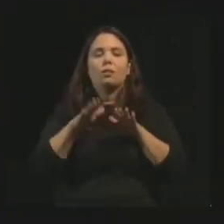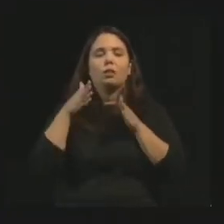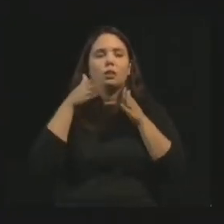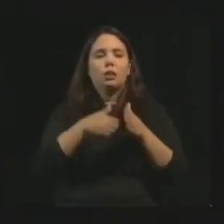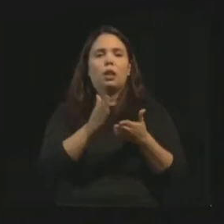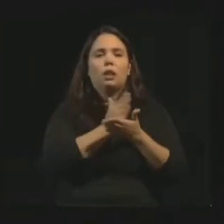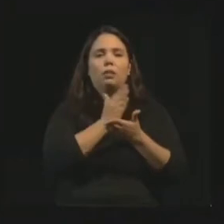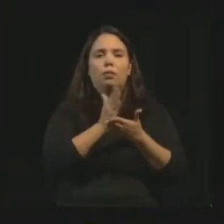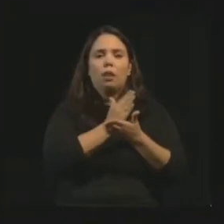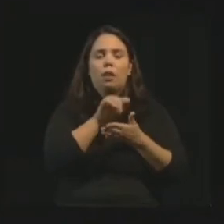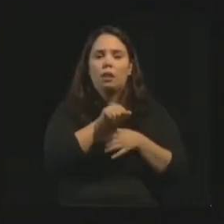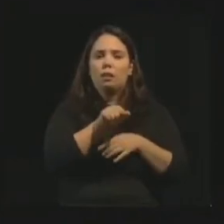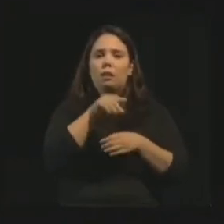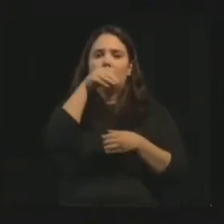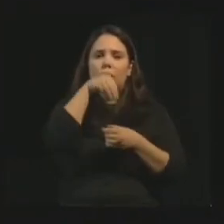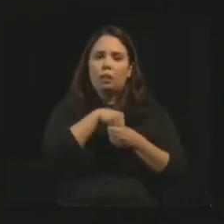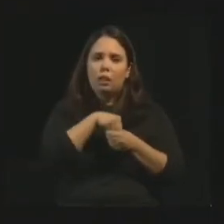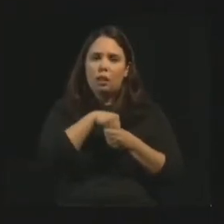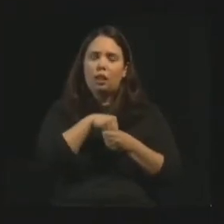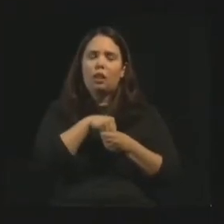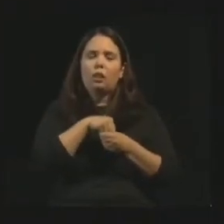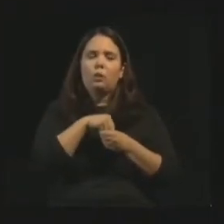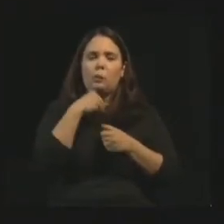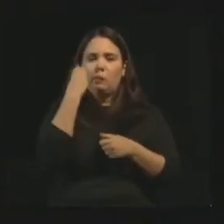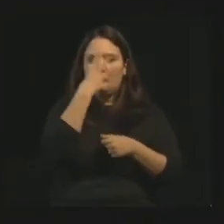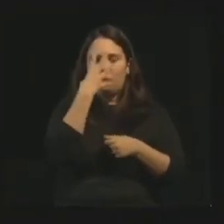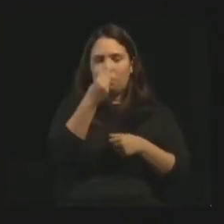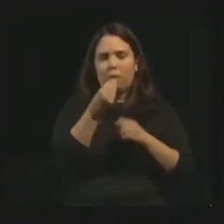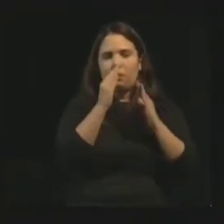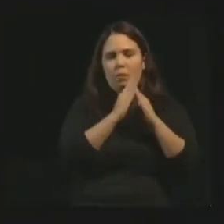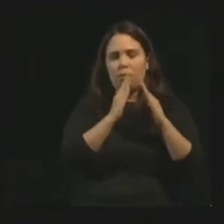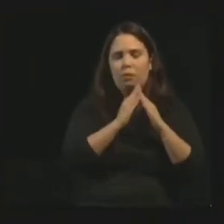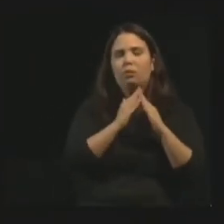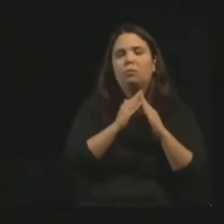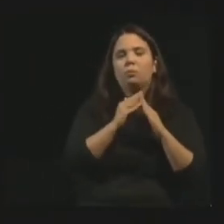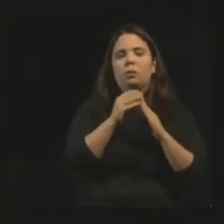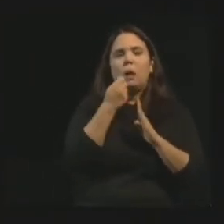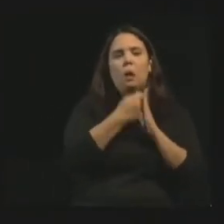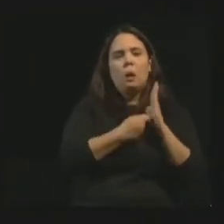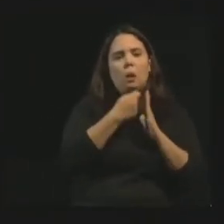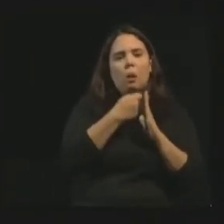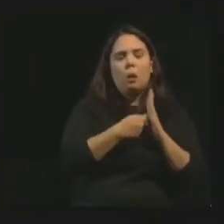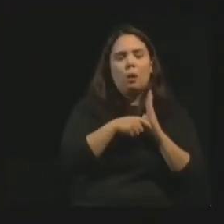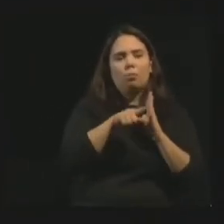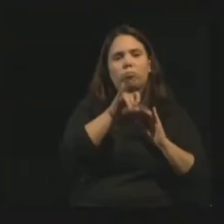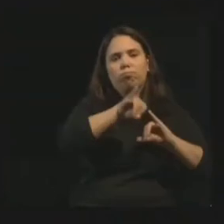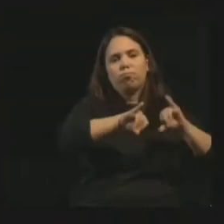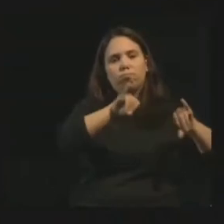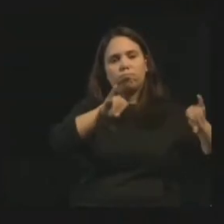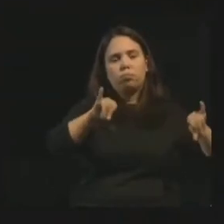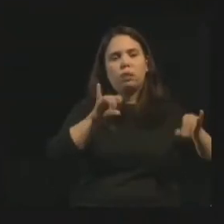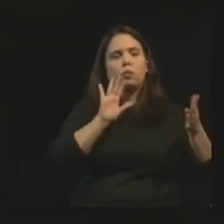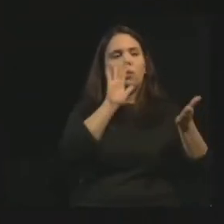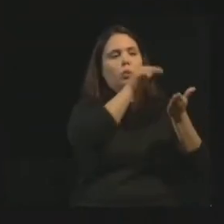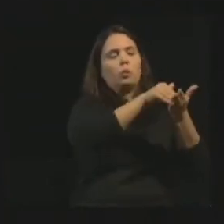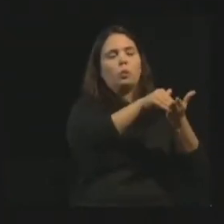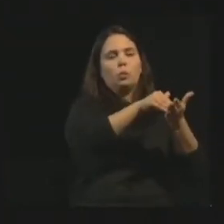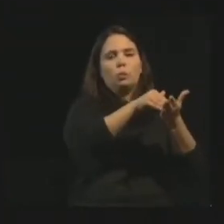e muitas vezes dentro de uma instituição espírita e as obras do codificador estão lá no fundo,